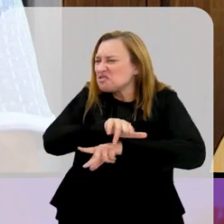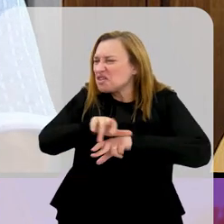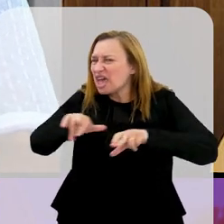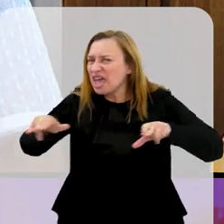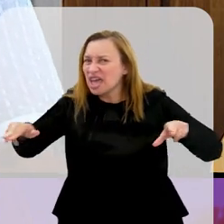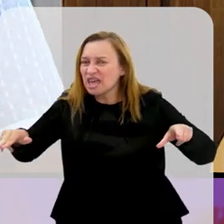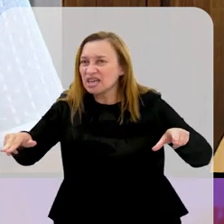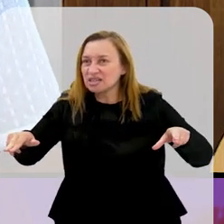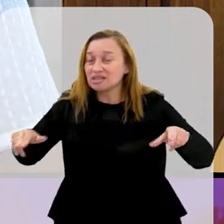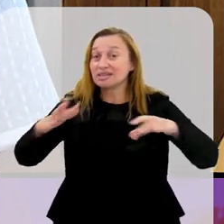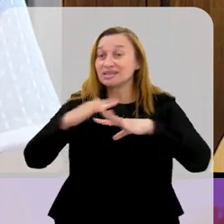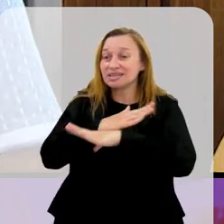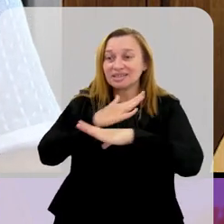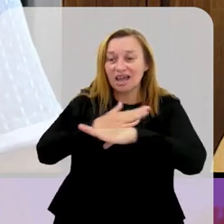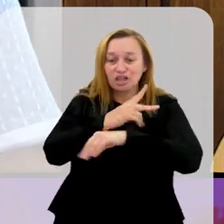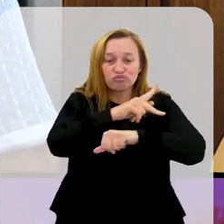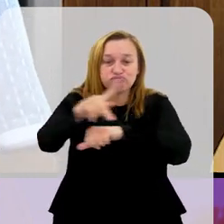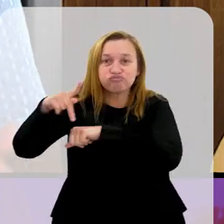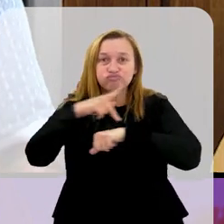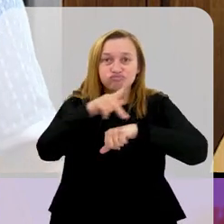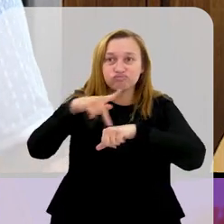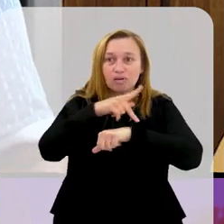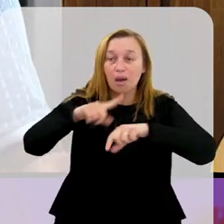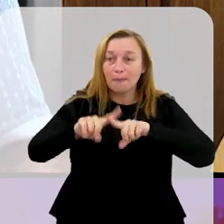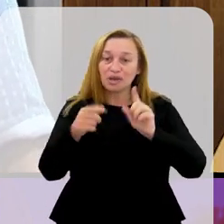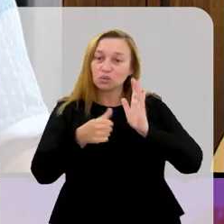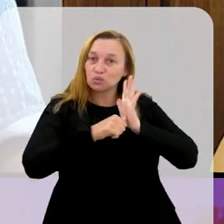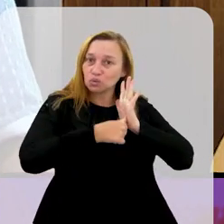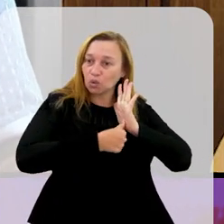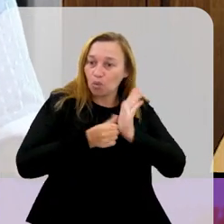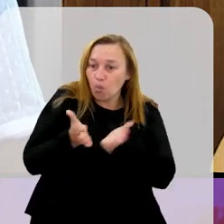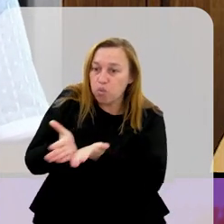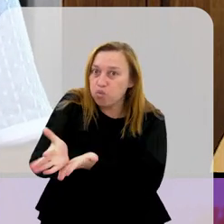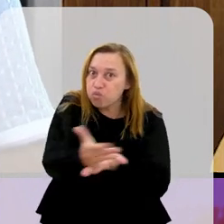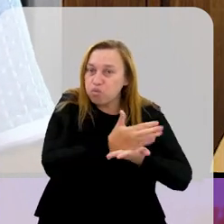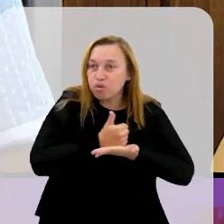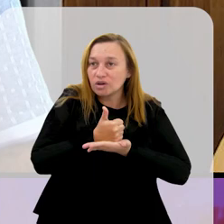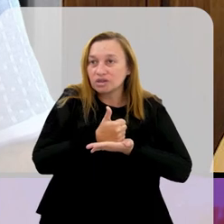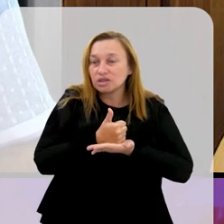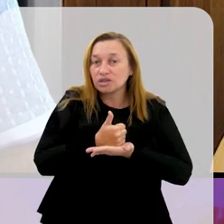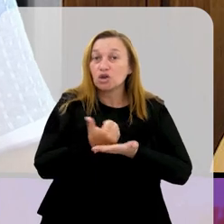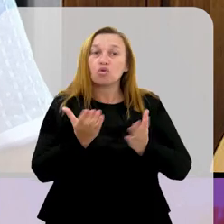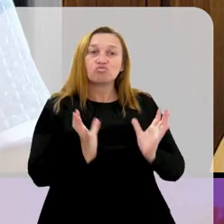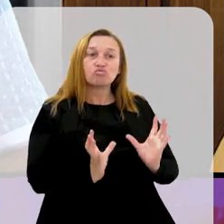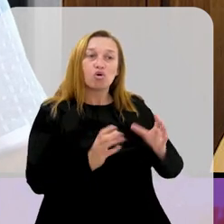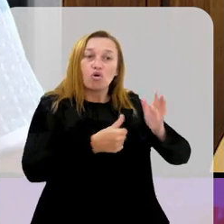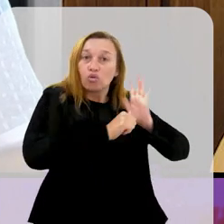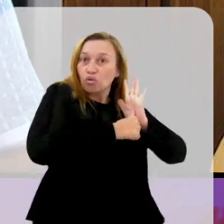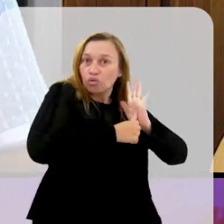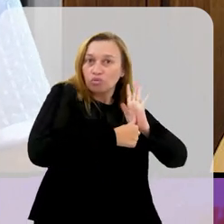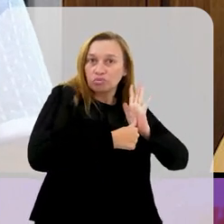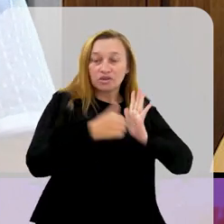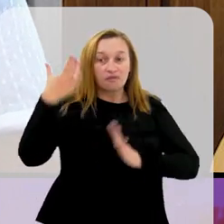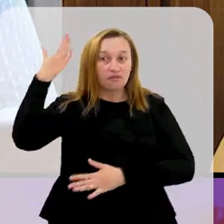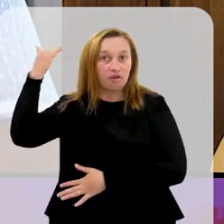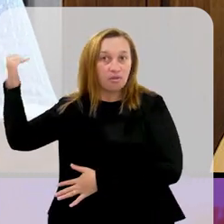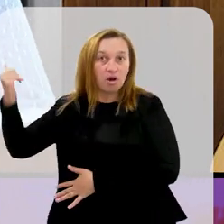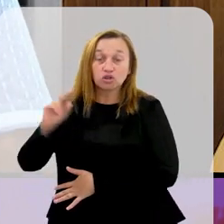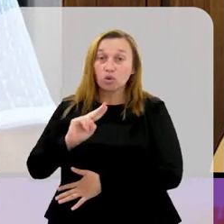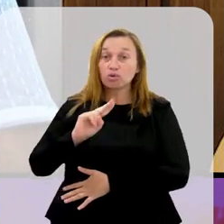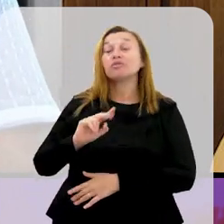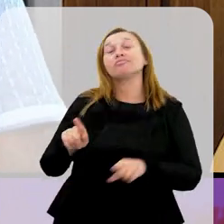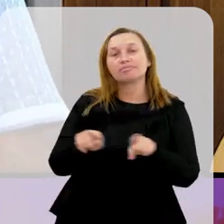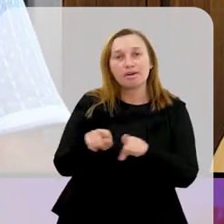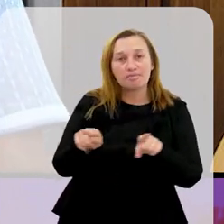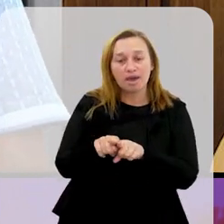diversas cidades do país, mas os clubes também estão faturando, sejam eles chamados clubes grandes, como também os